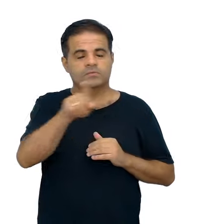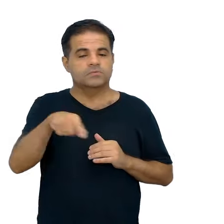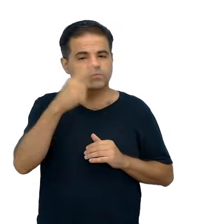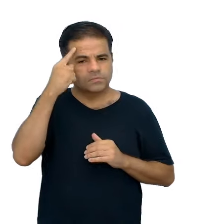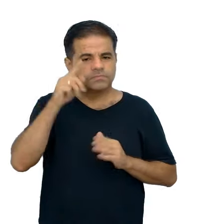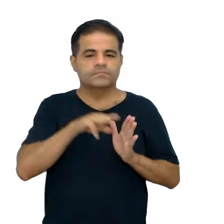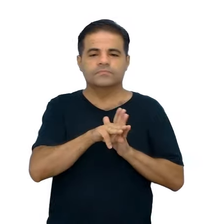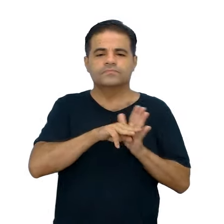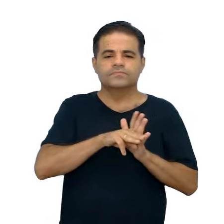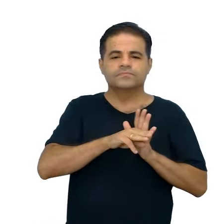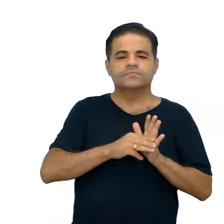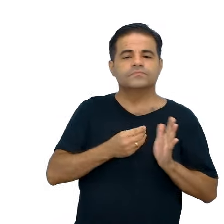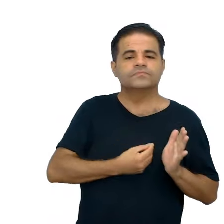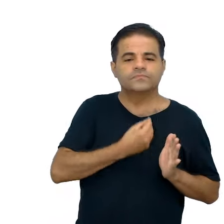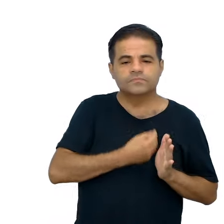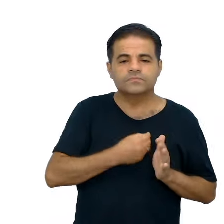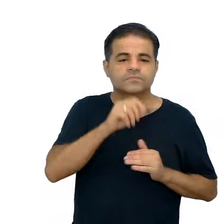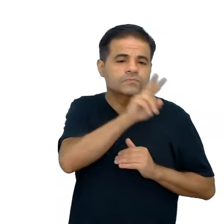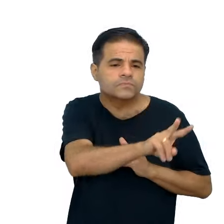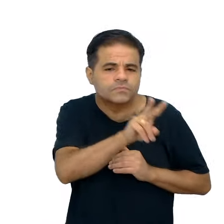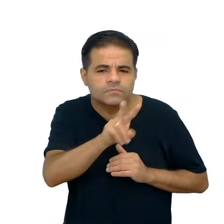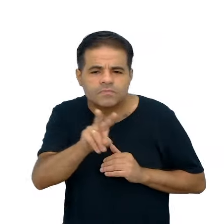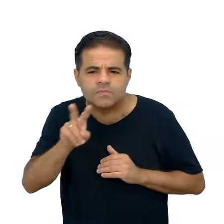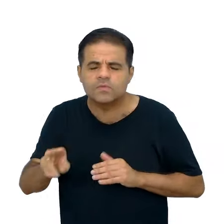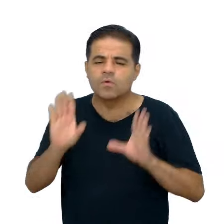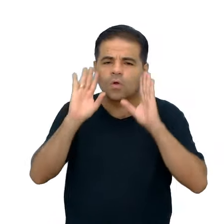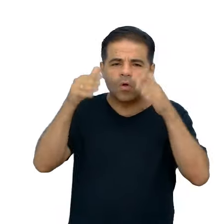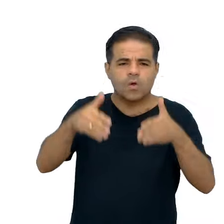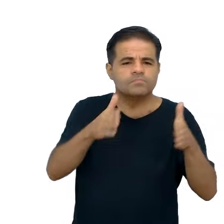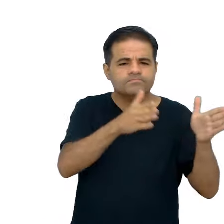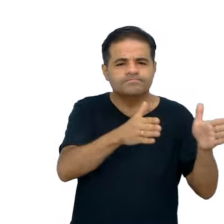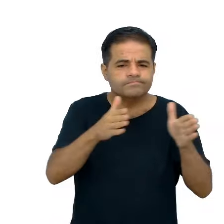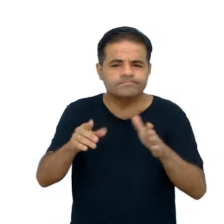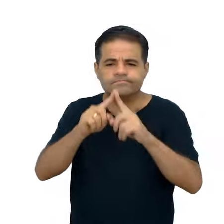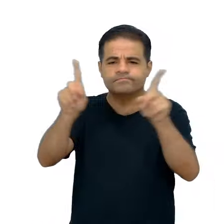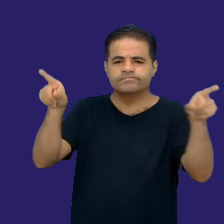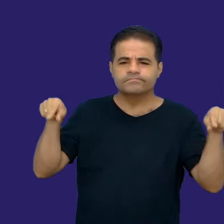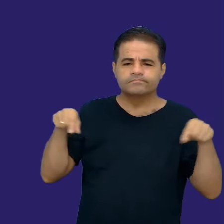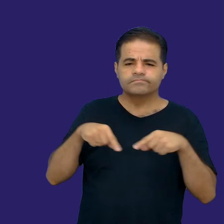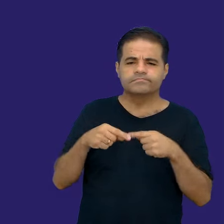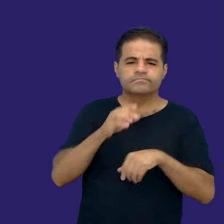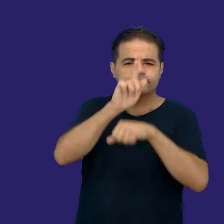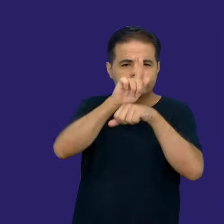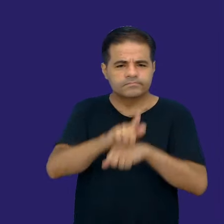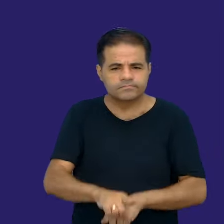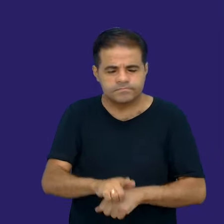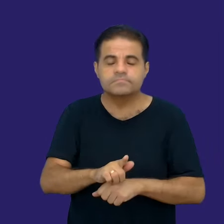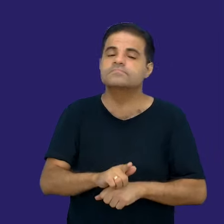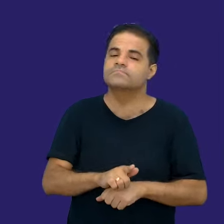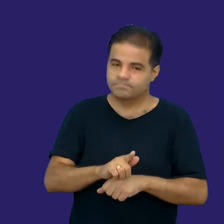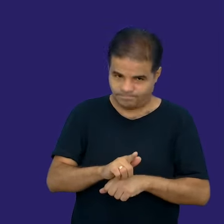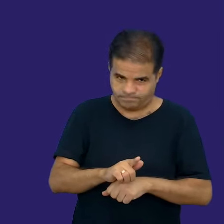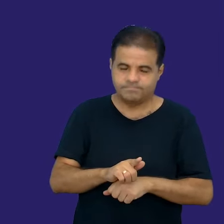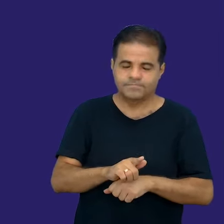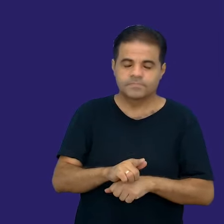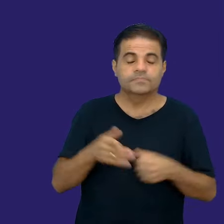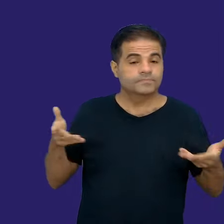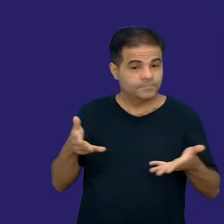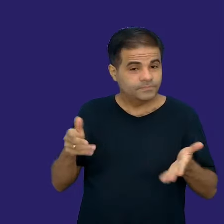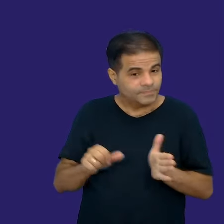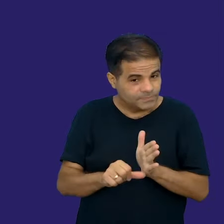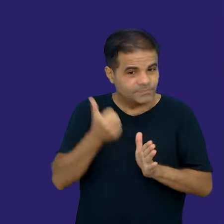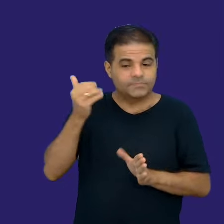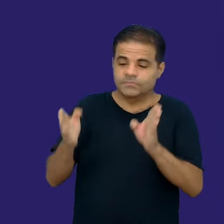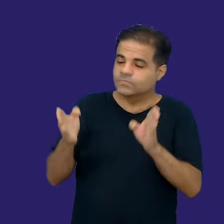metodologia ativa, olhando para a organização da sala de aula, gestão da sala de aula. Então, estamos aqui no